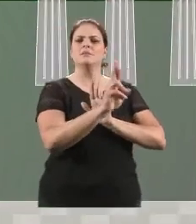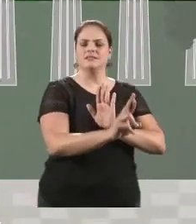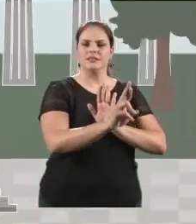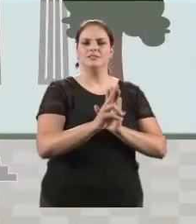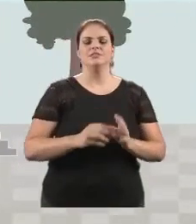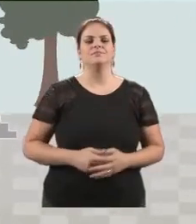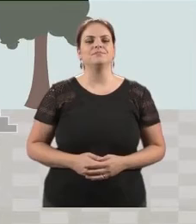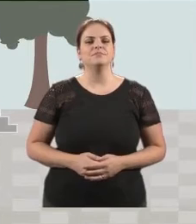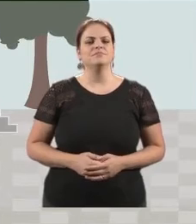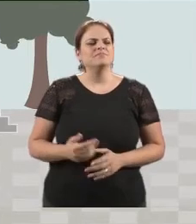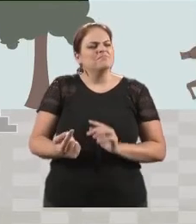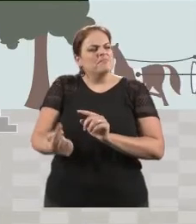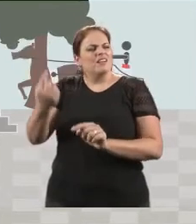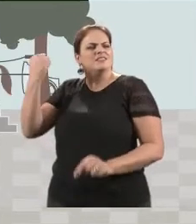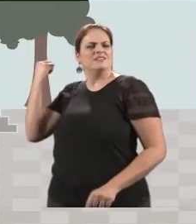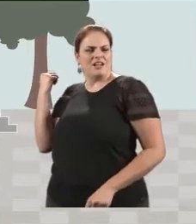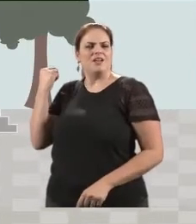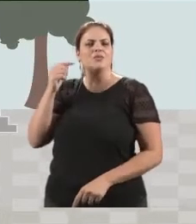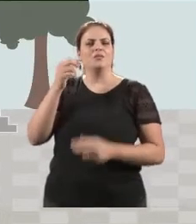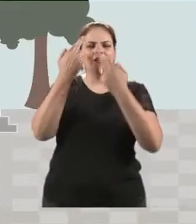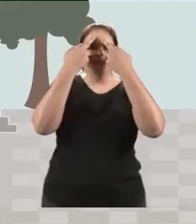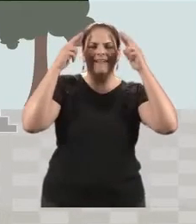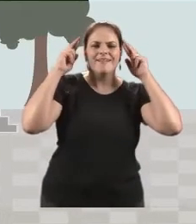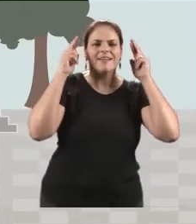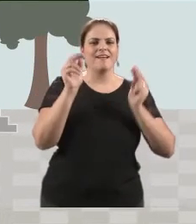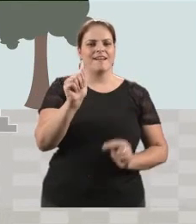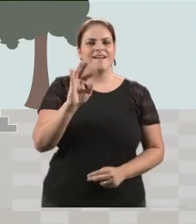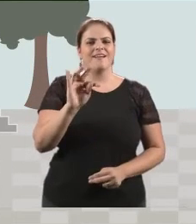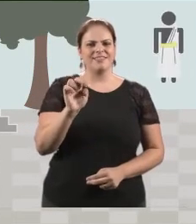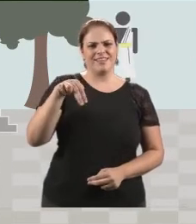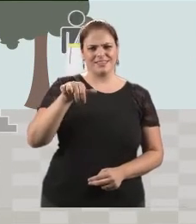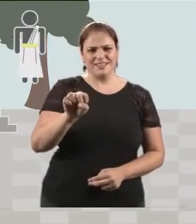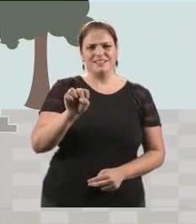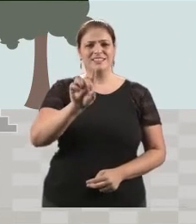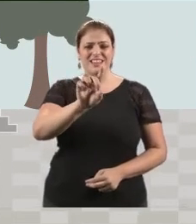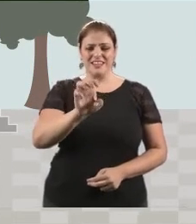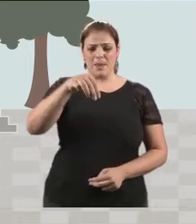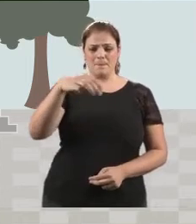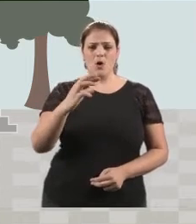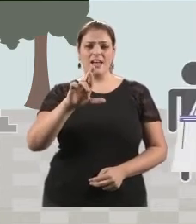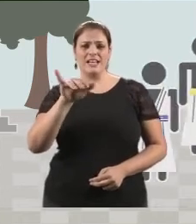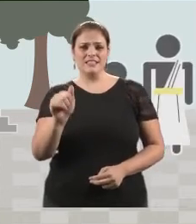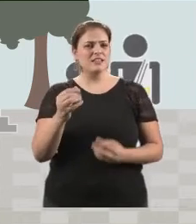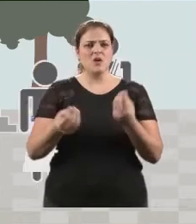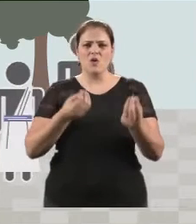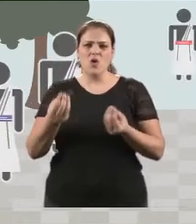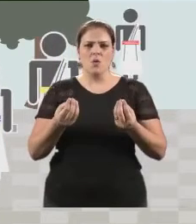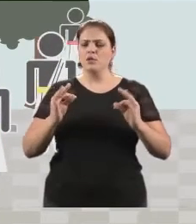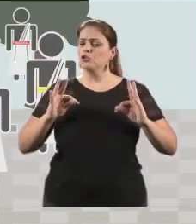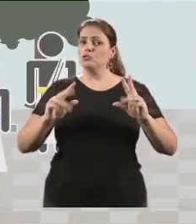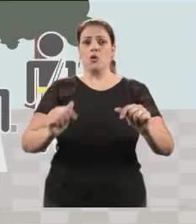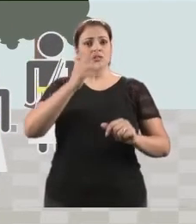na sua aparição histórica mais famosa, em Atenas, na Grécia, a democracia era exercida diretamente por todos